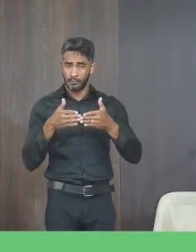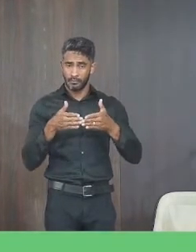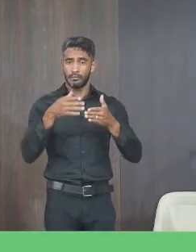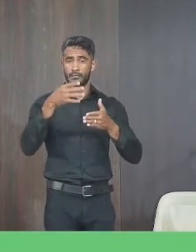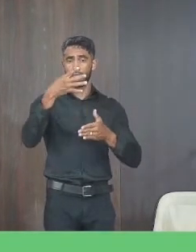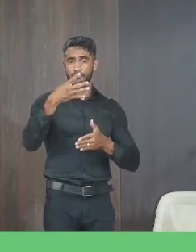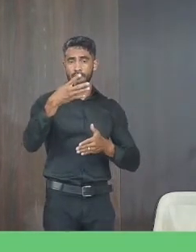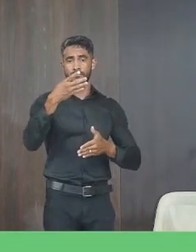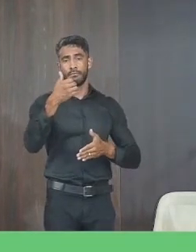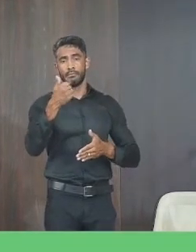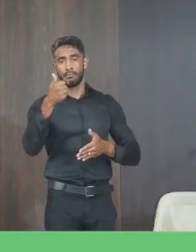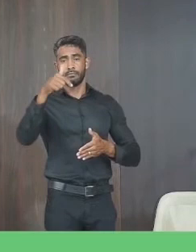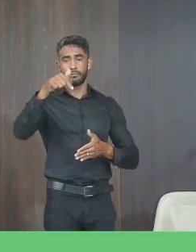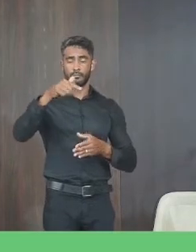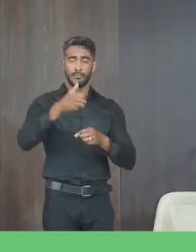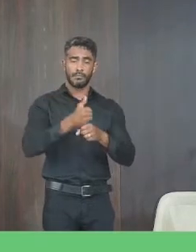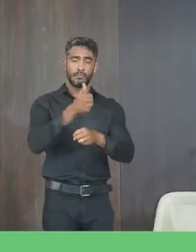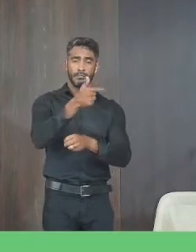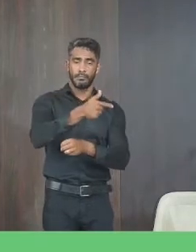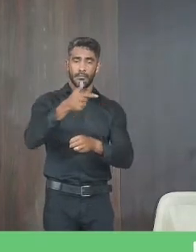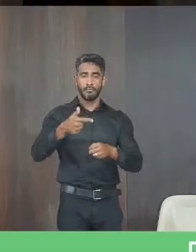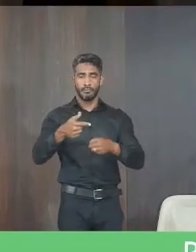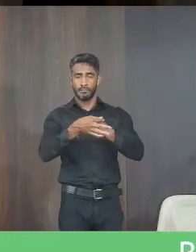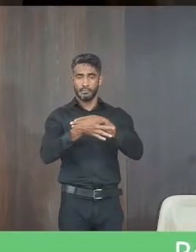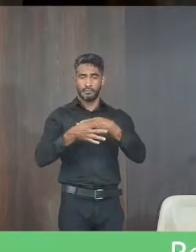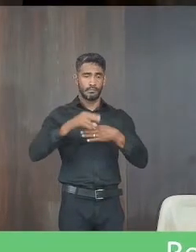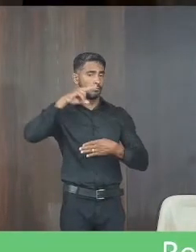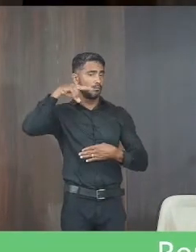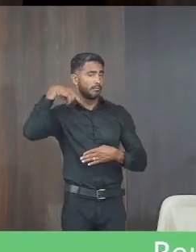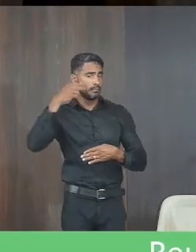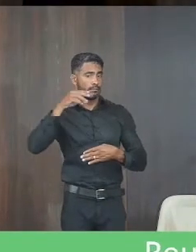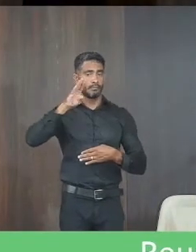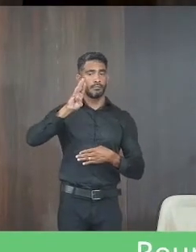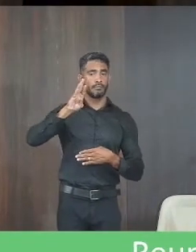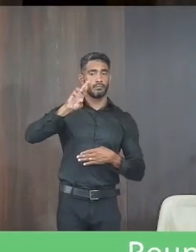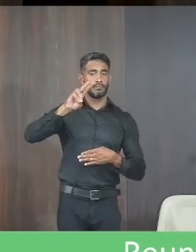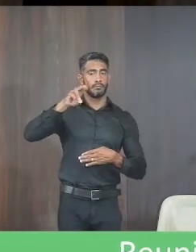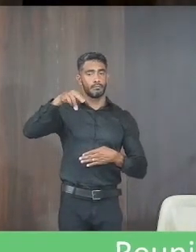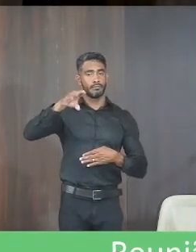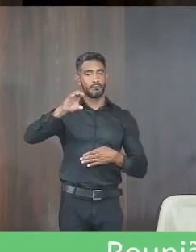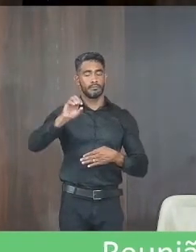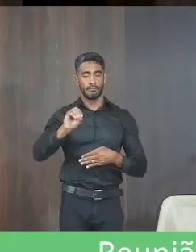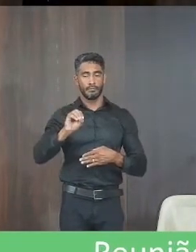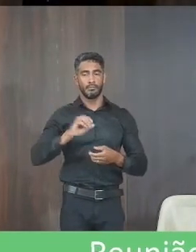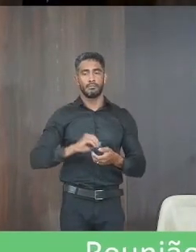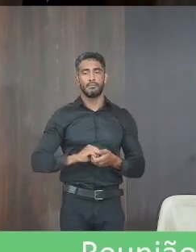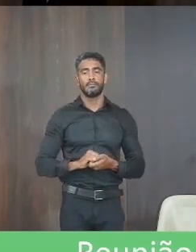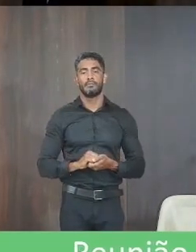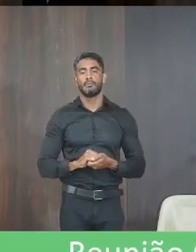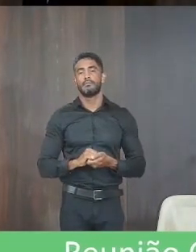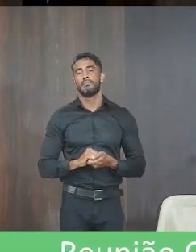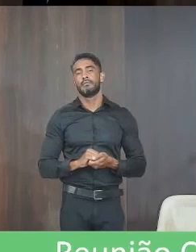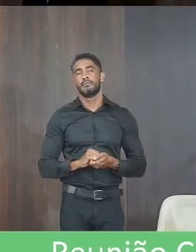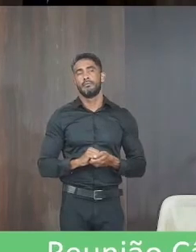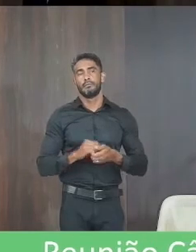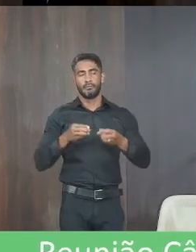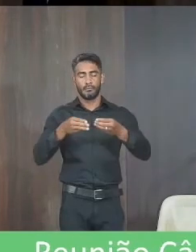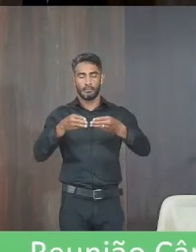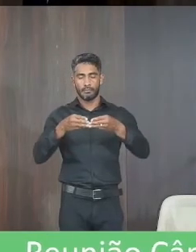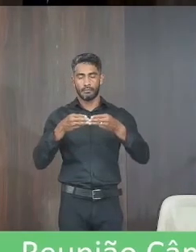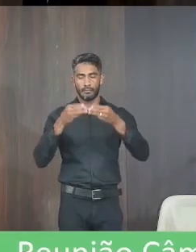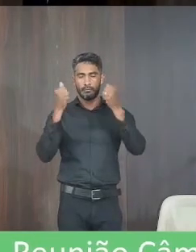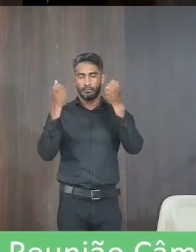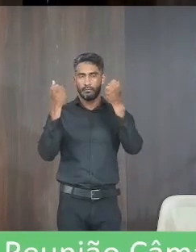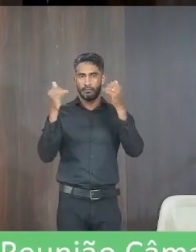417 2022 de autoria do vereador Bruno Henrique Oliveira Mendes moção de